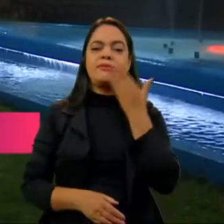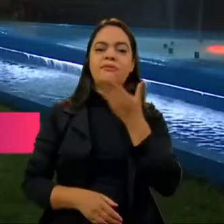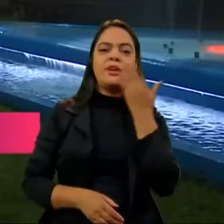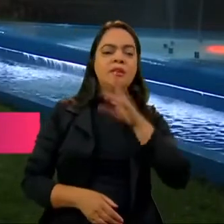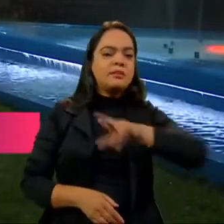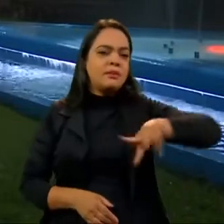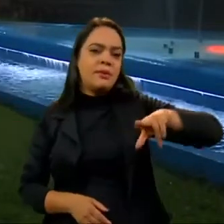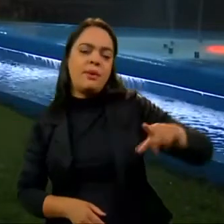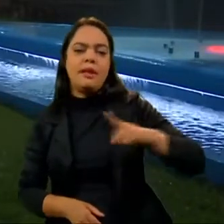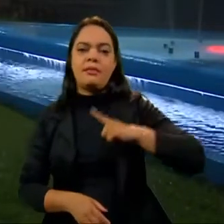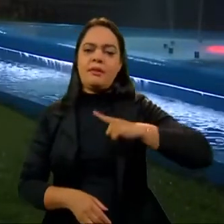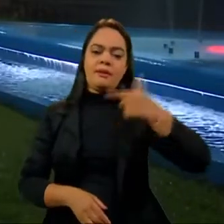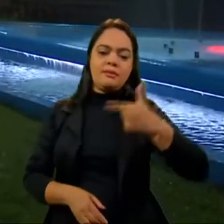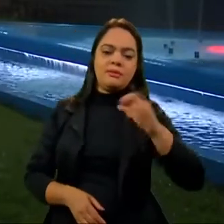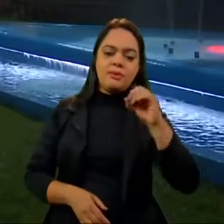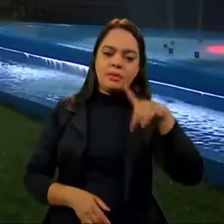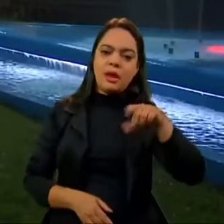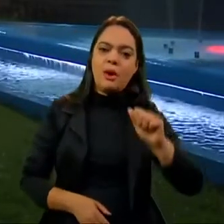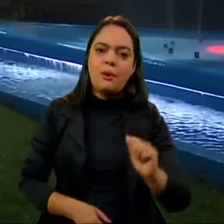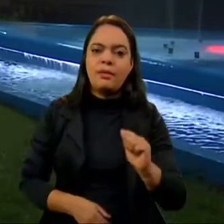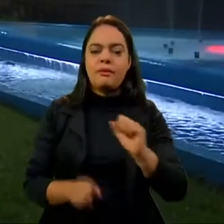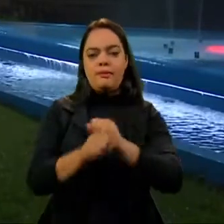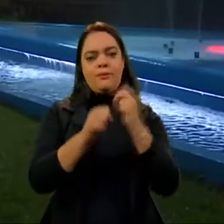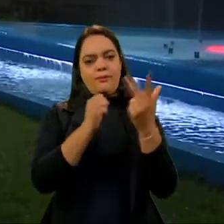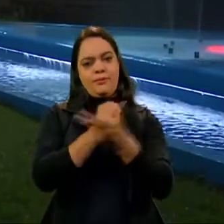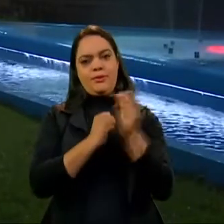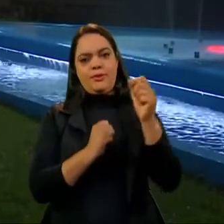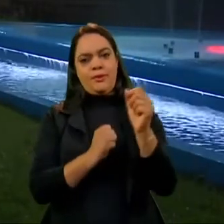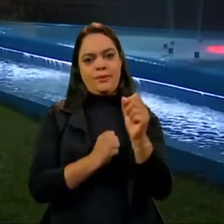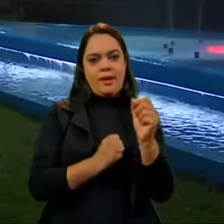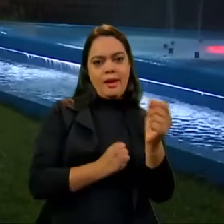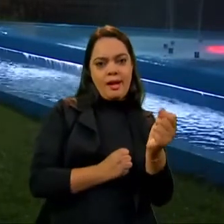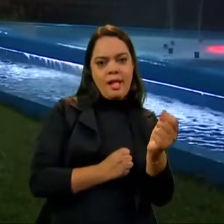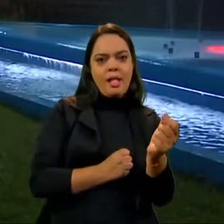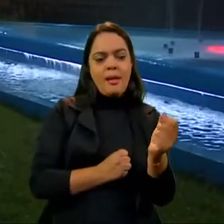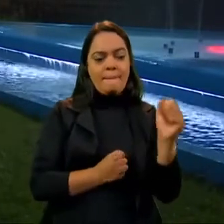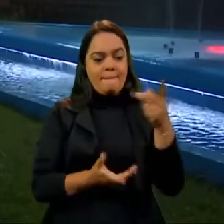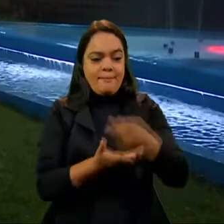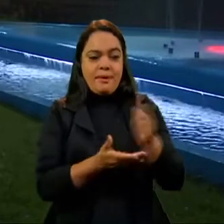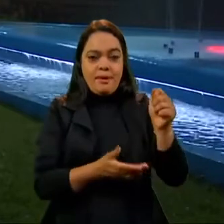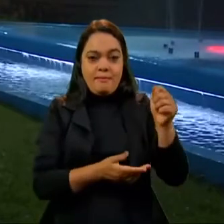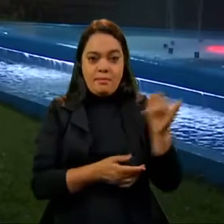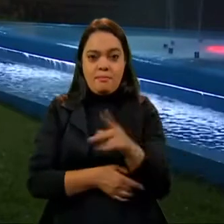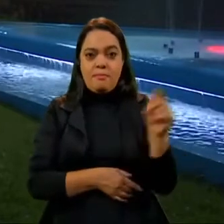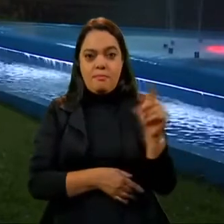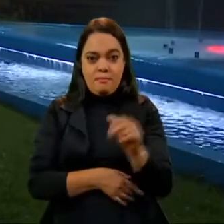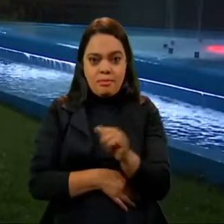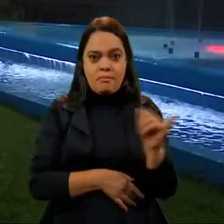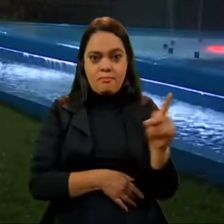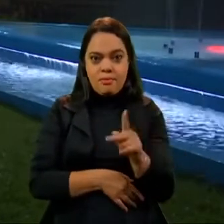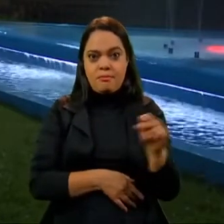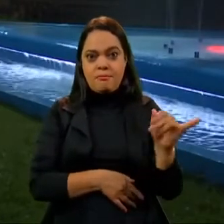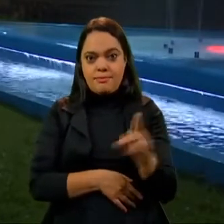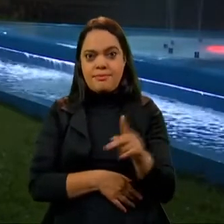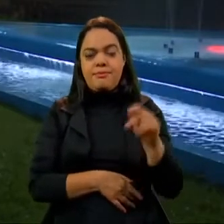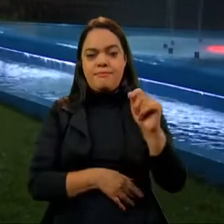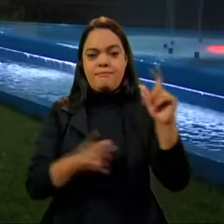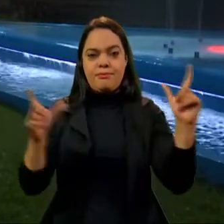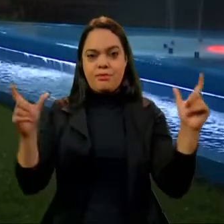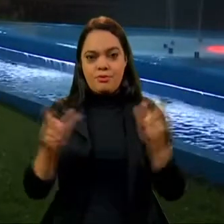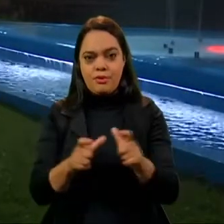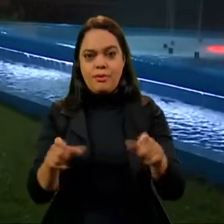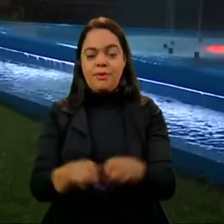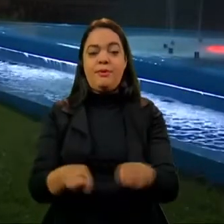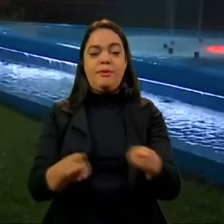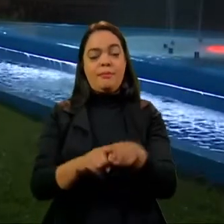estão a segunda onda da Covid, a queda na arrecadação e a dívida pública que já está em 90% do PIB. E o